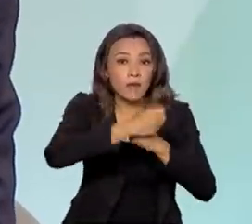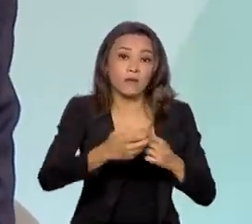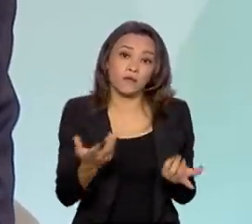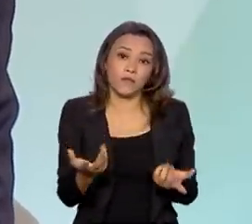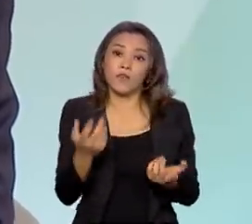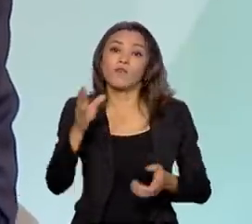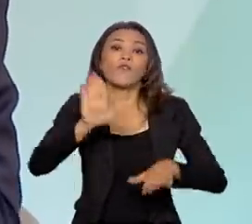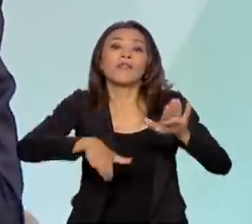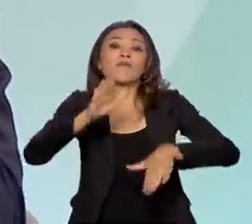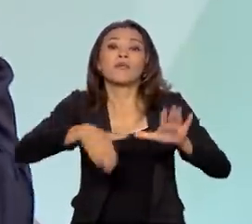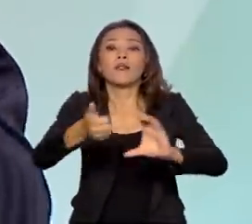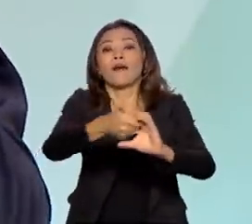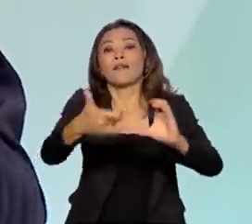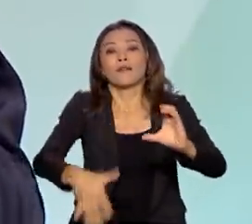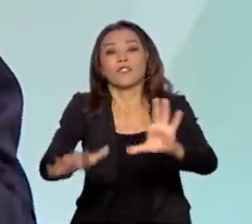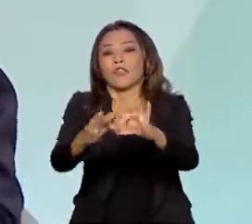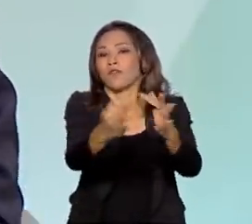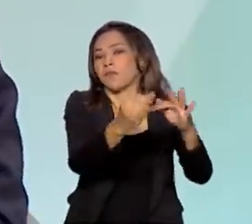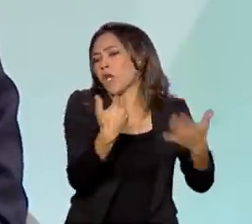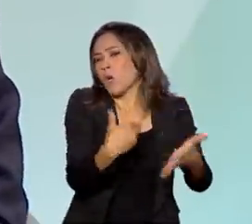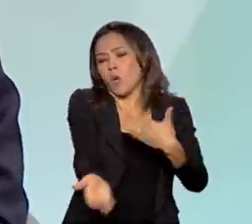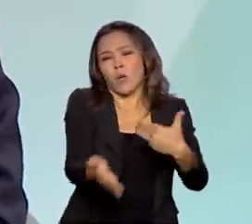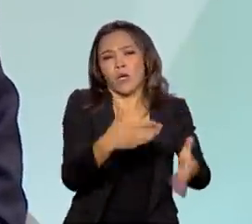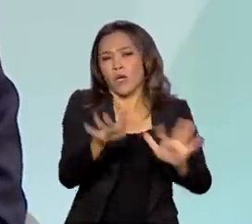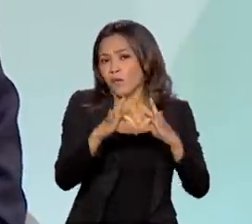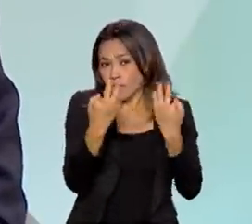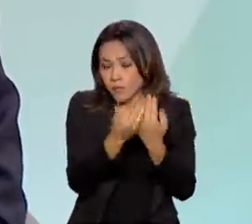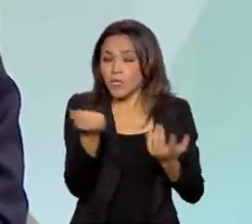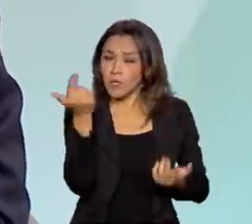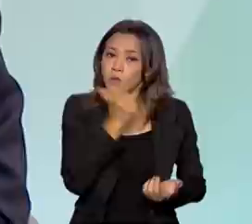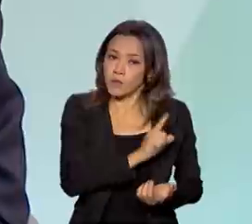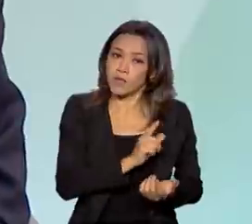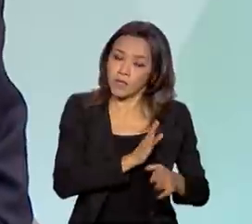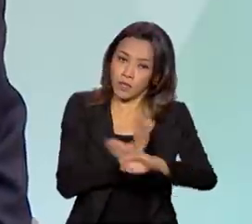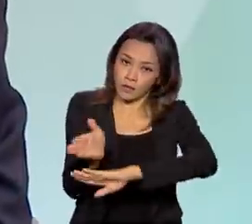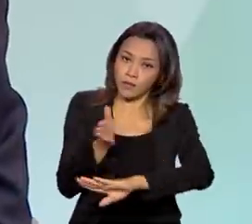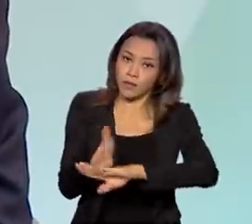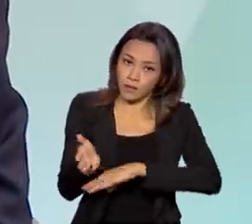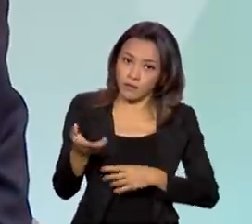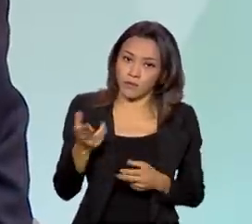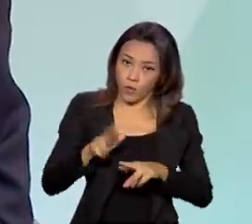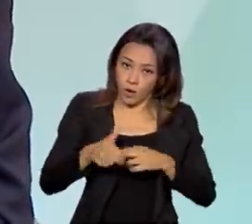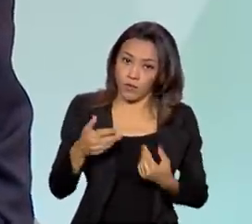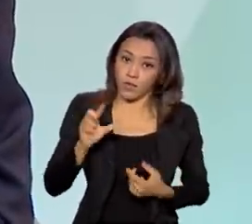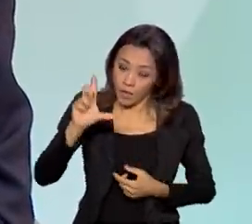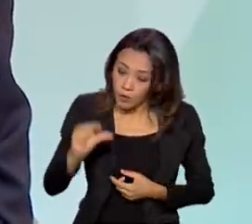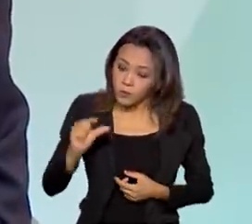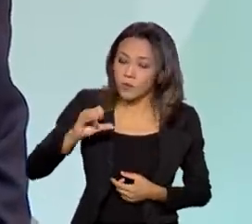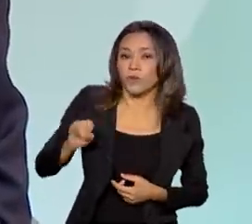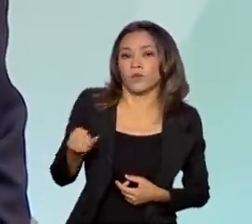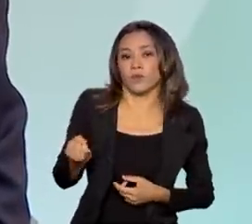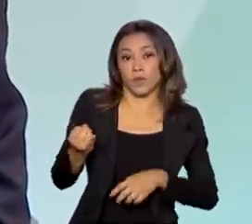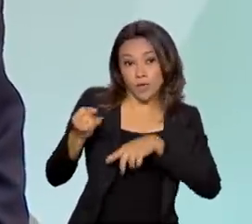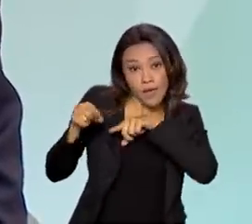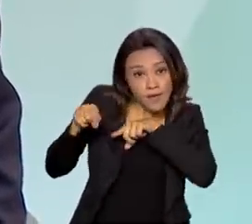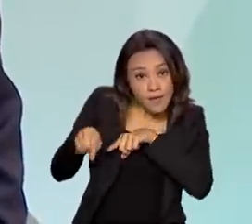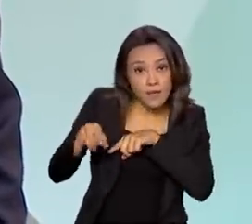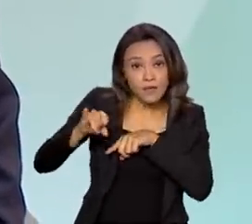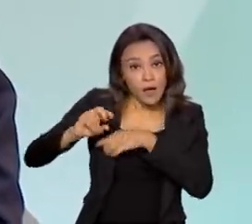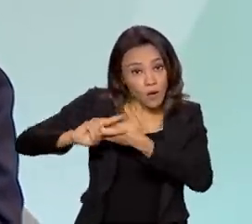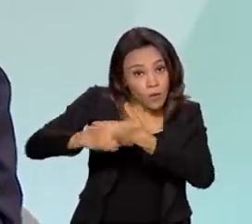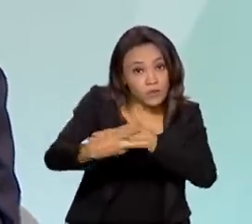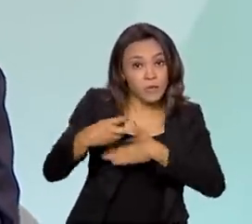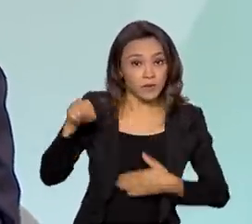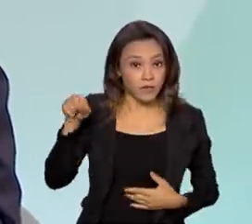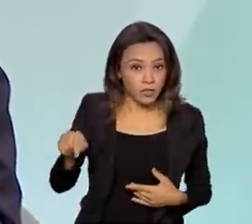característica da família. Qualquer família é atendida pela redução da taxa de juros. E essa redução propiciou que ao redor